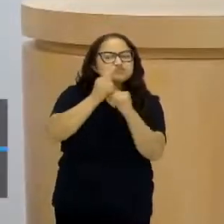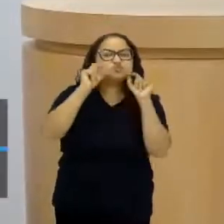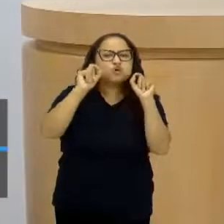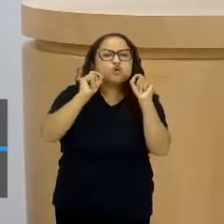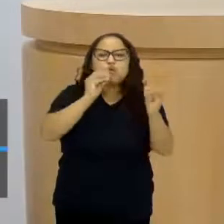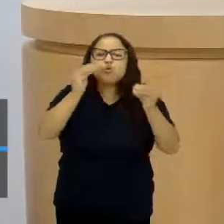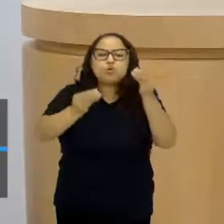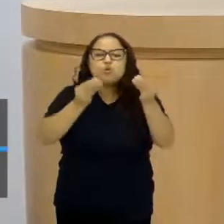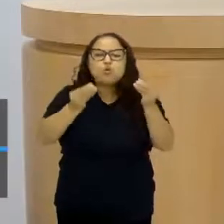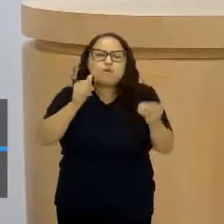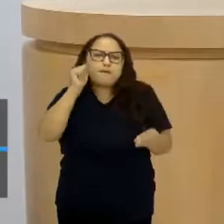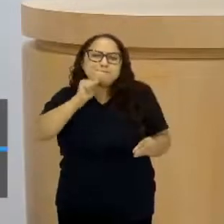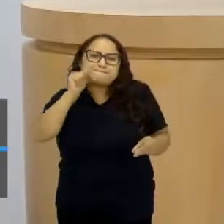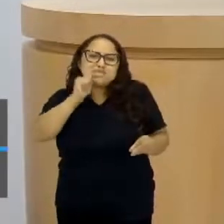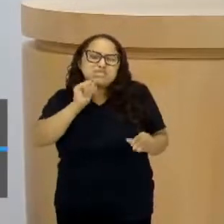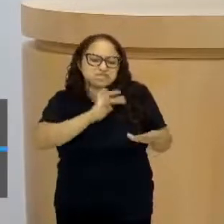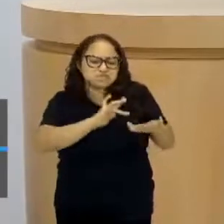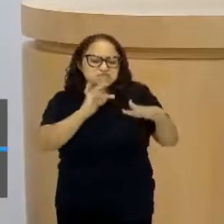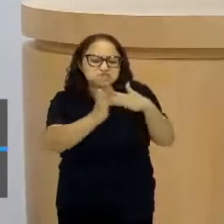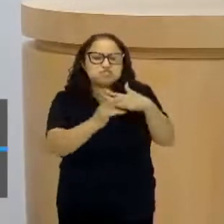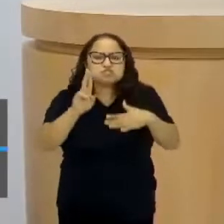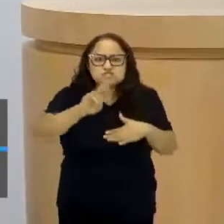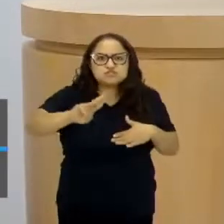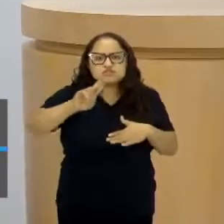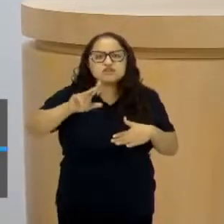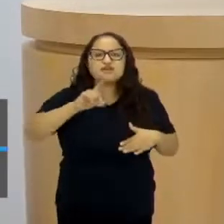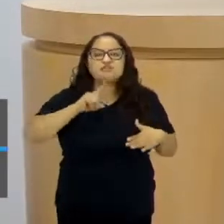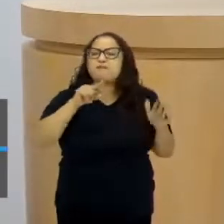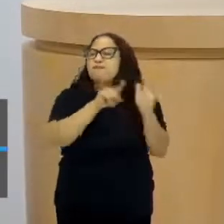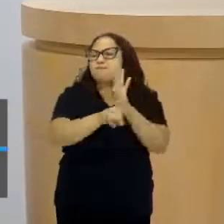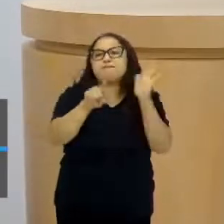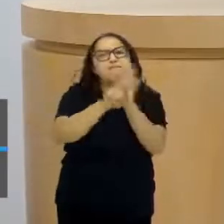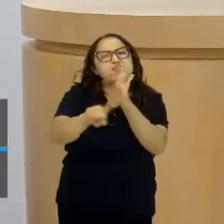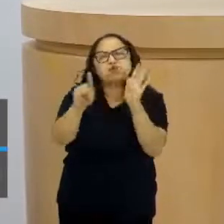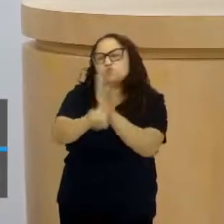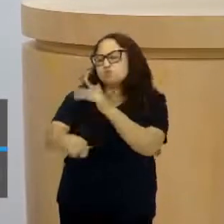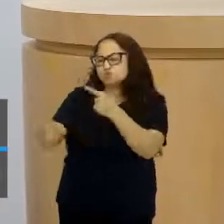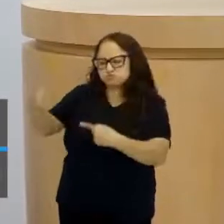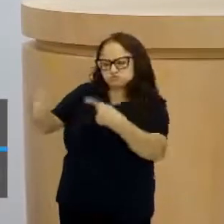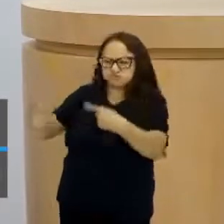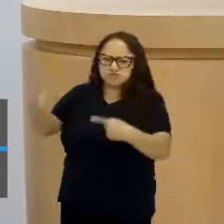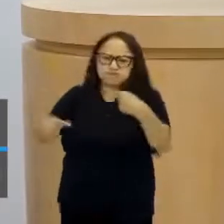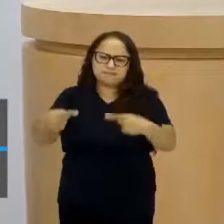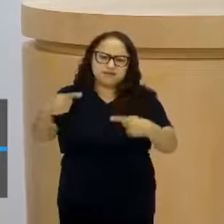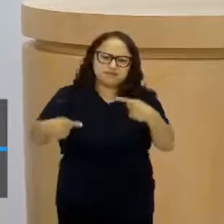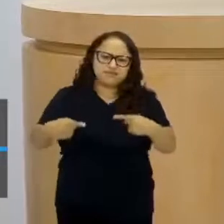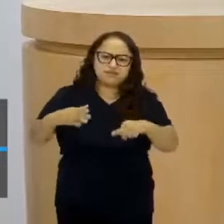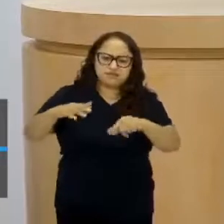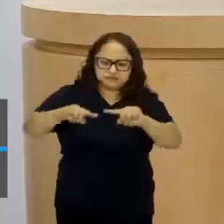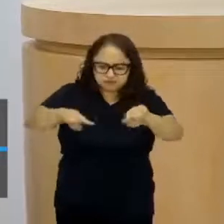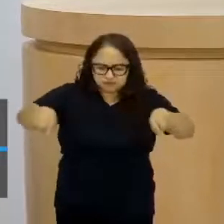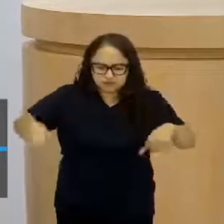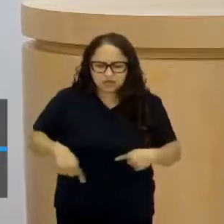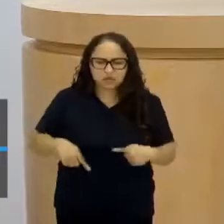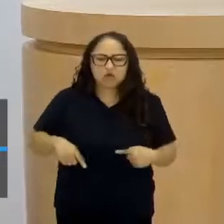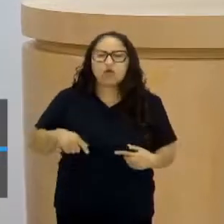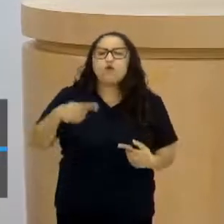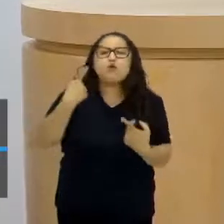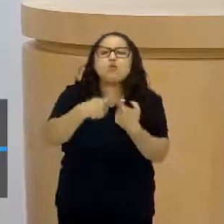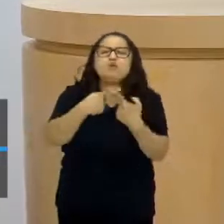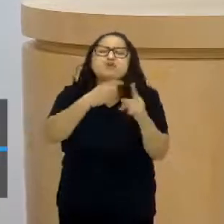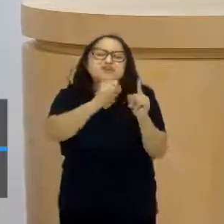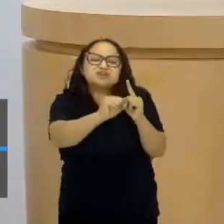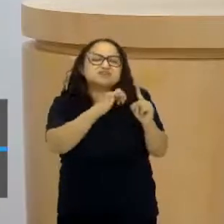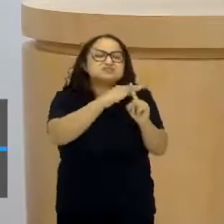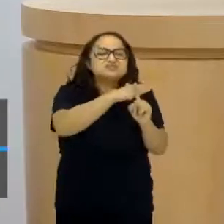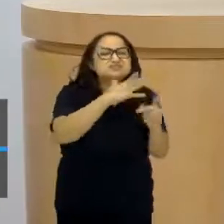no uso de redes sociais. Aí vem vários questionamentos que a gente pode debater em sala de aula, a cobrança social, né? A